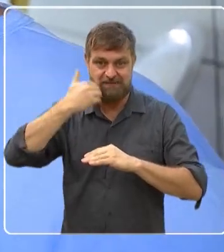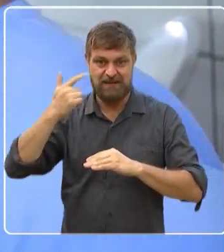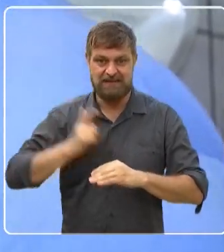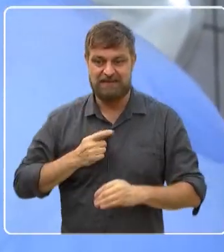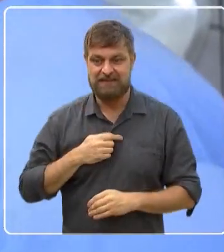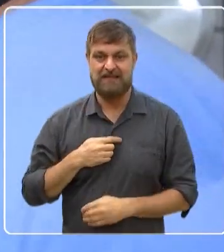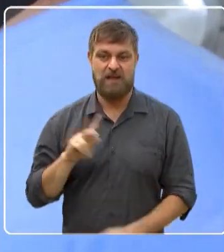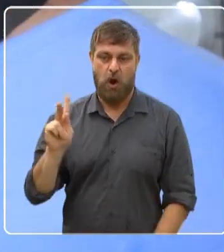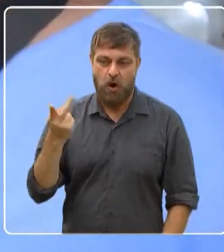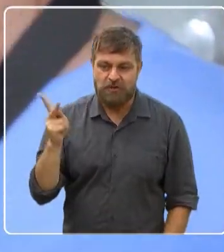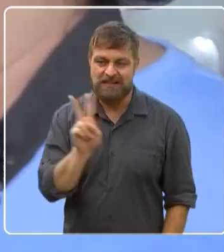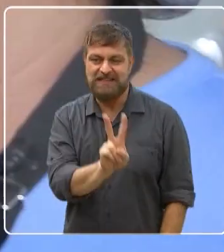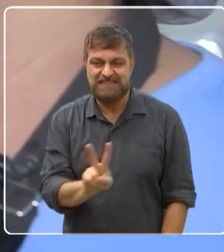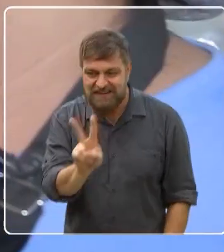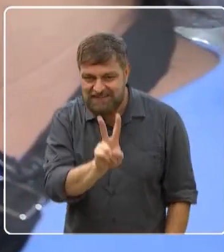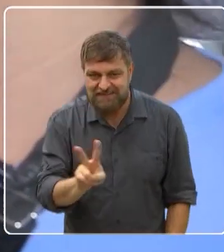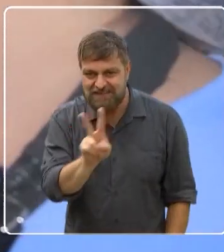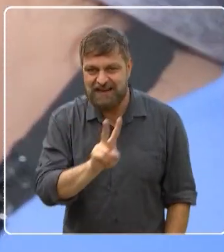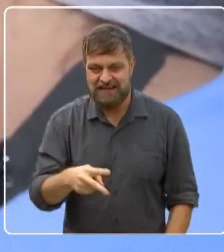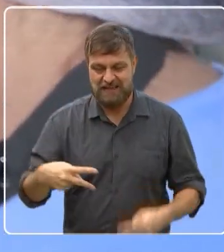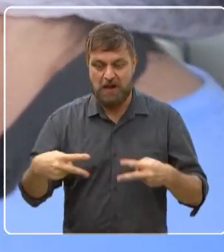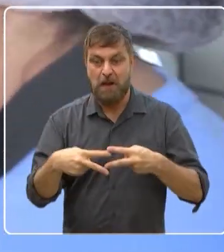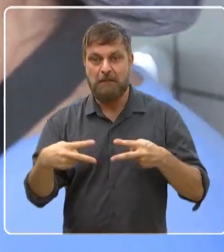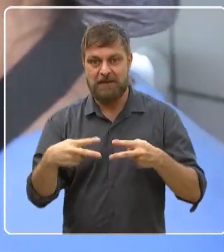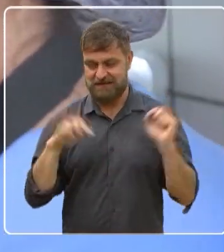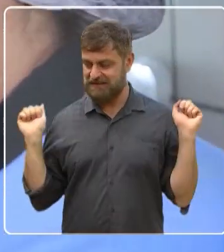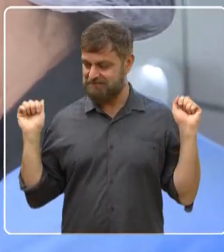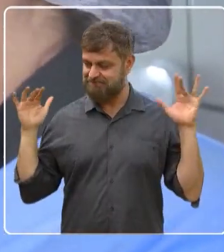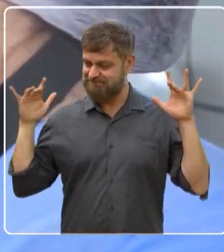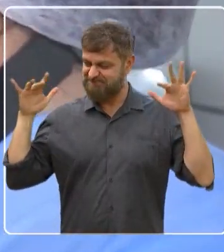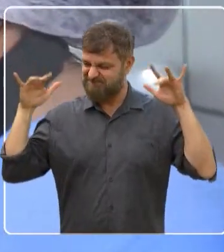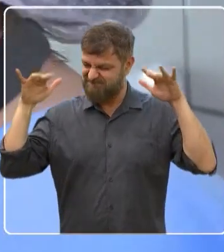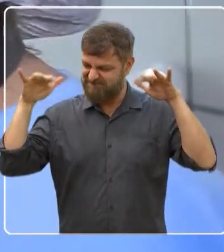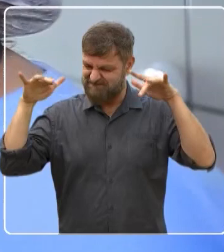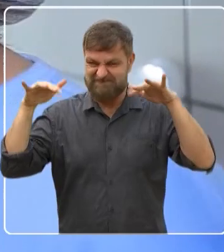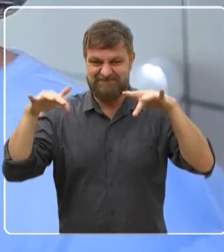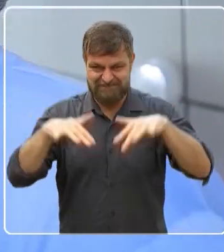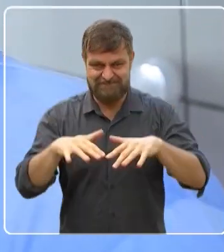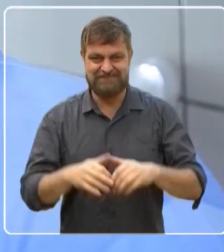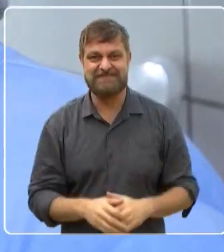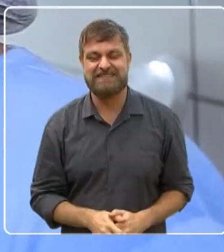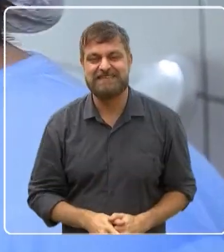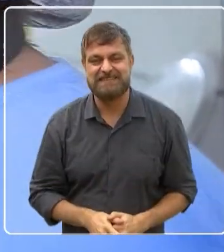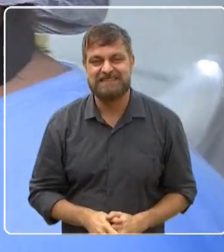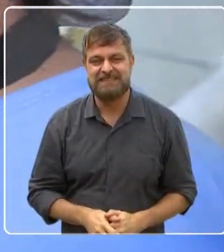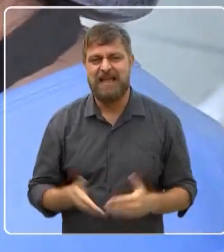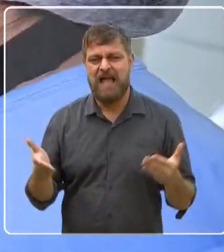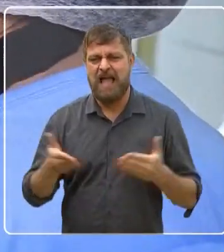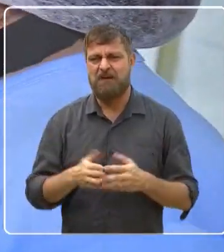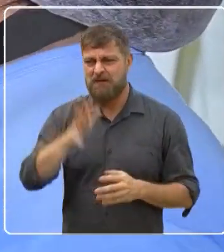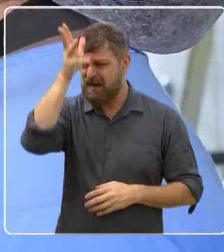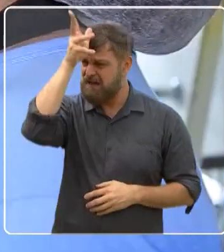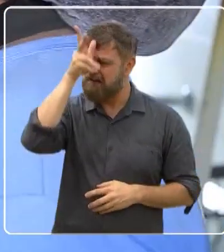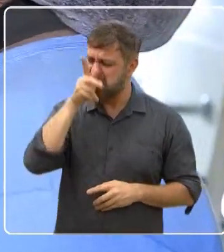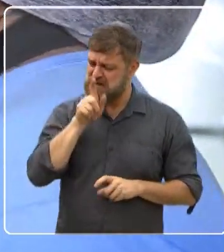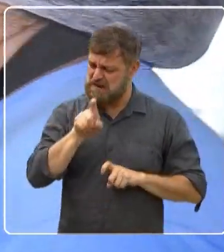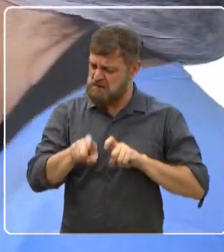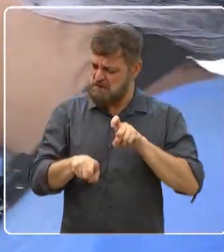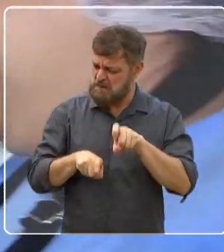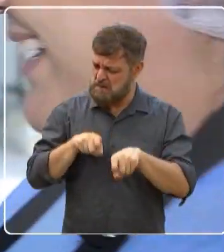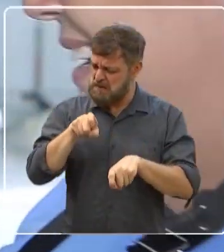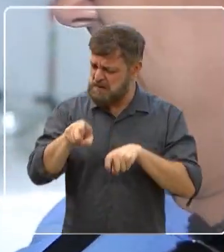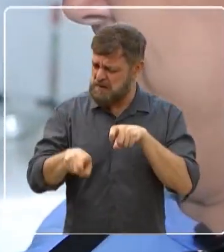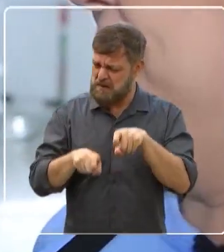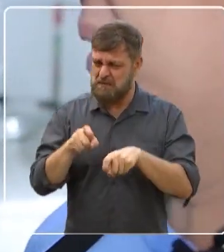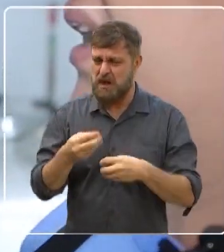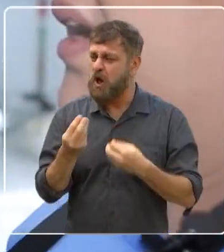Hortolândia, Valinhos, Paulínia. Entendeu? Chegou e estendeu muito longe. Agora, pé de frango, como que é isso? Quanto